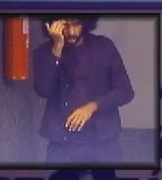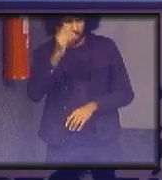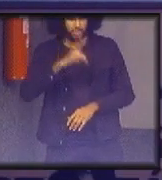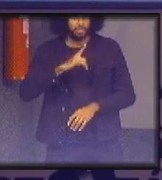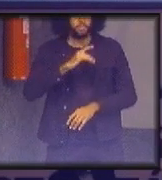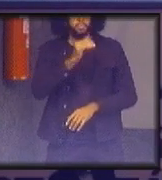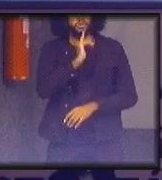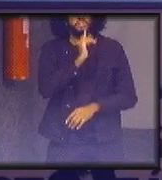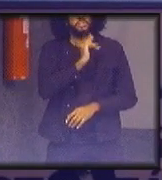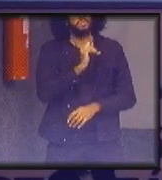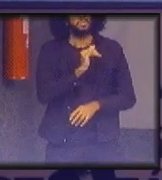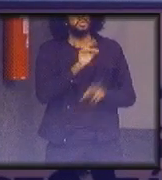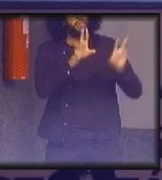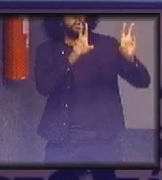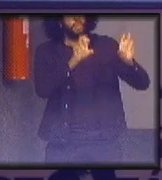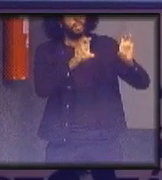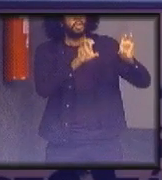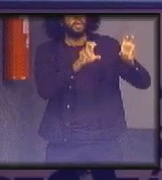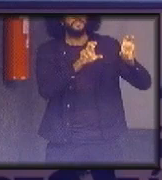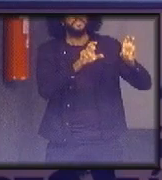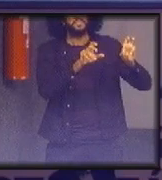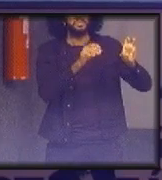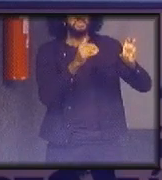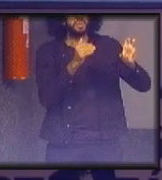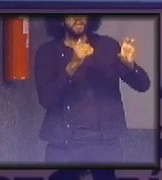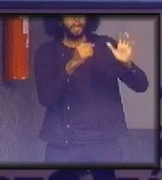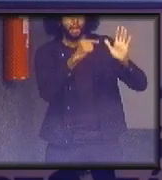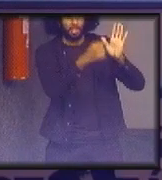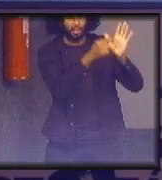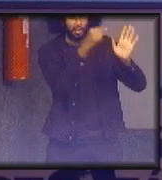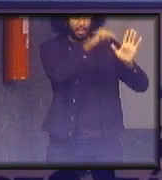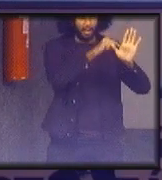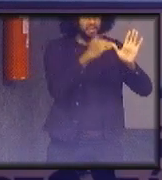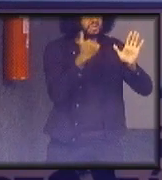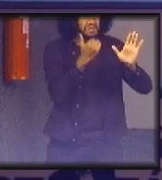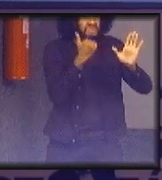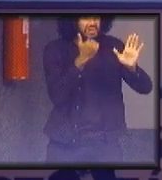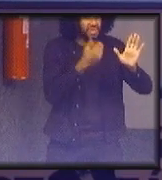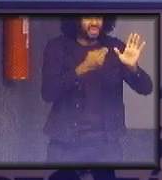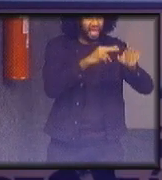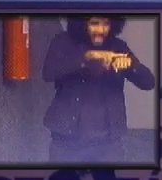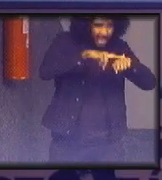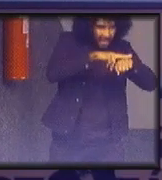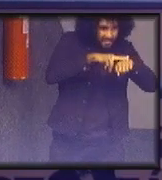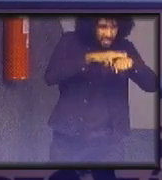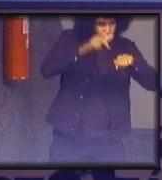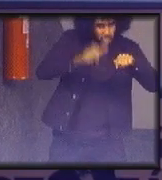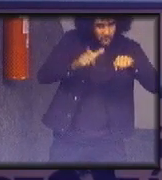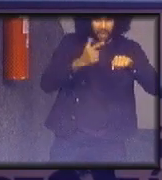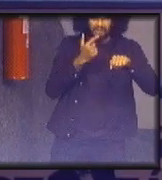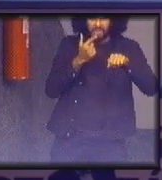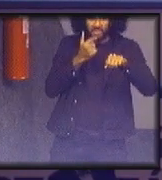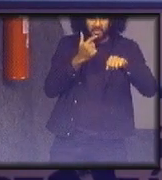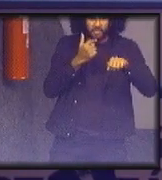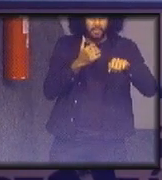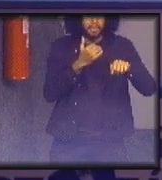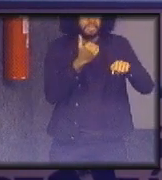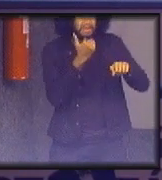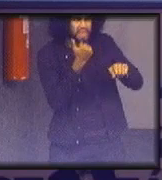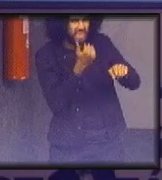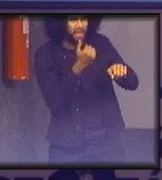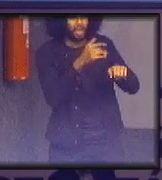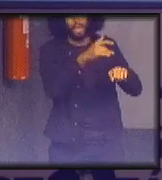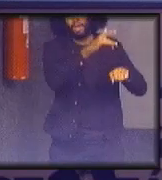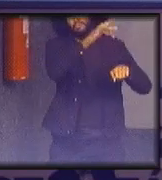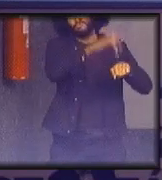como ninguém é verde no vermelho é um absurdo ninguém é verde no vermelho é um absurdo